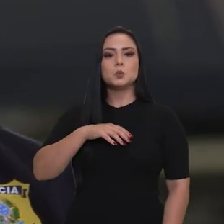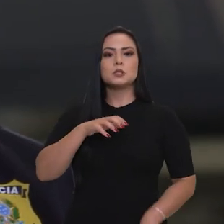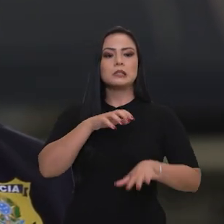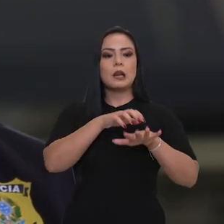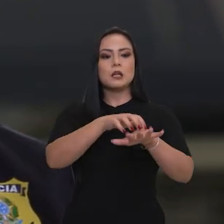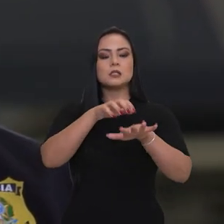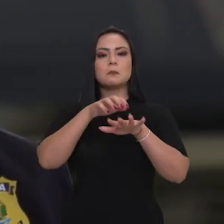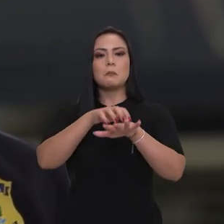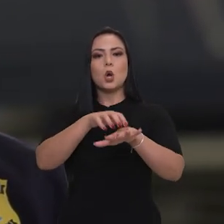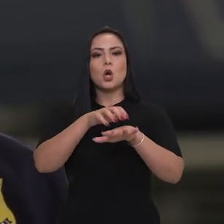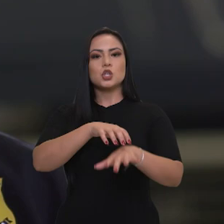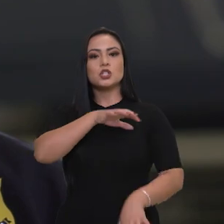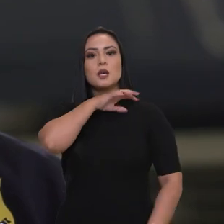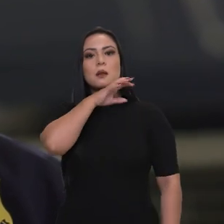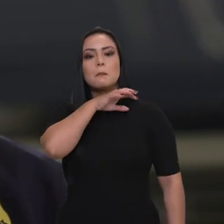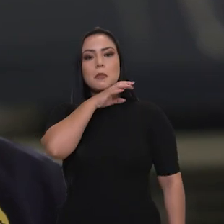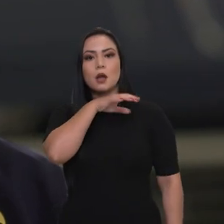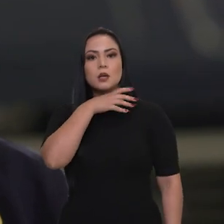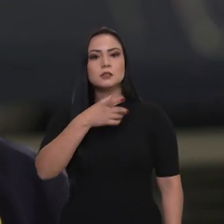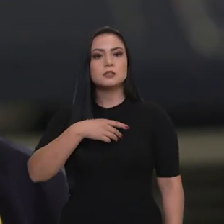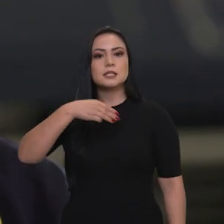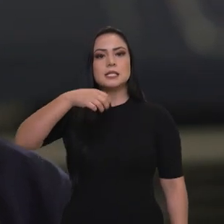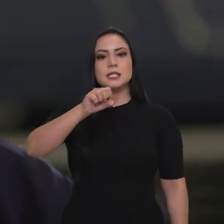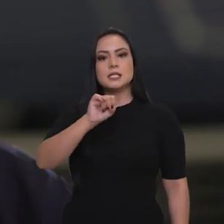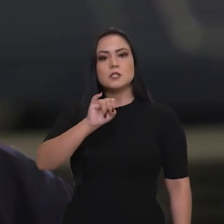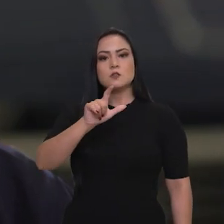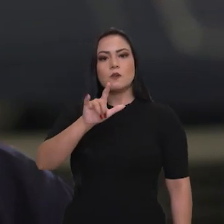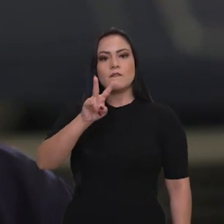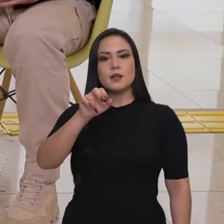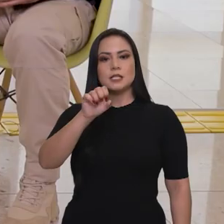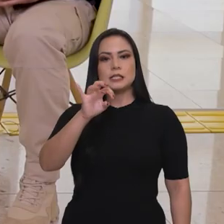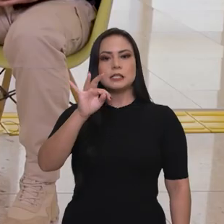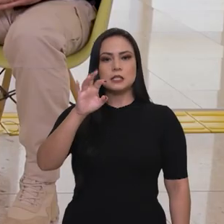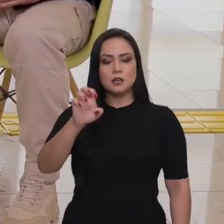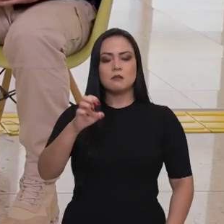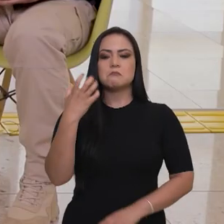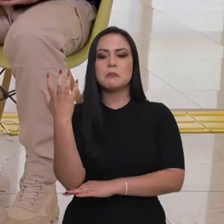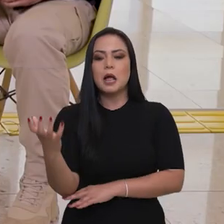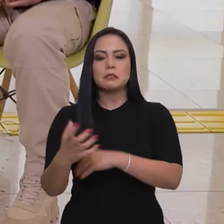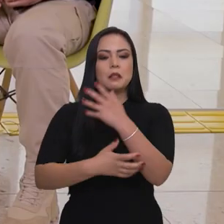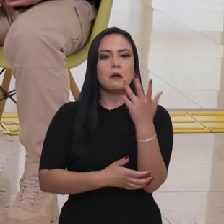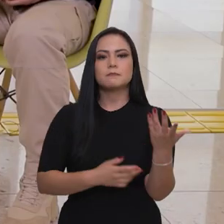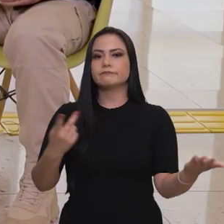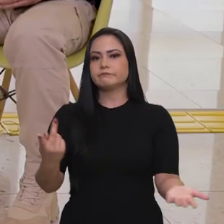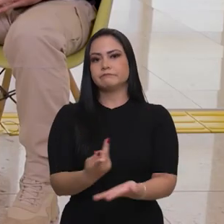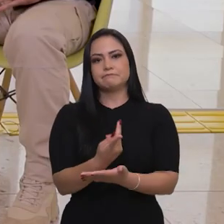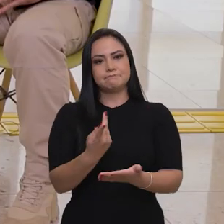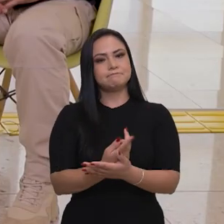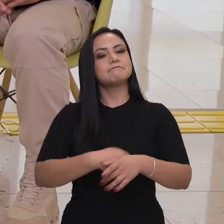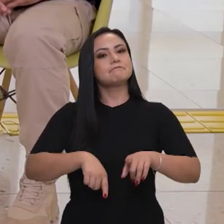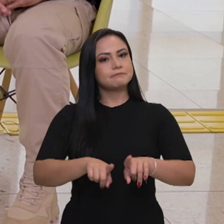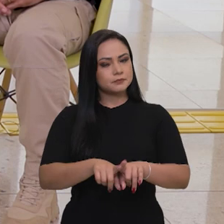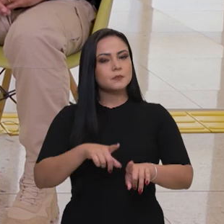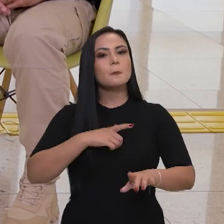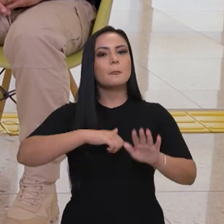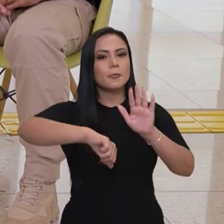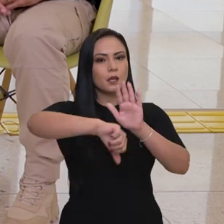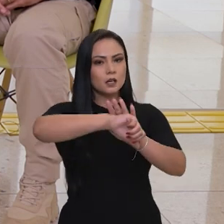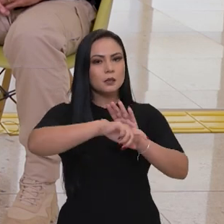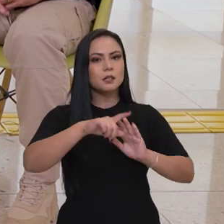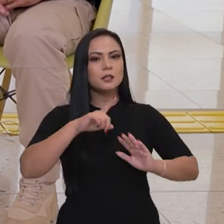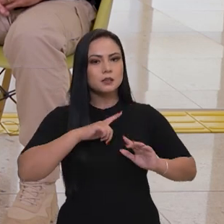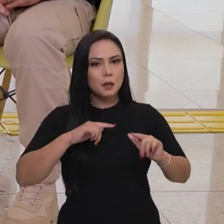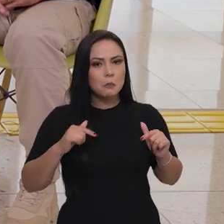o transporte de animais silvestres, de madeira ilegal. Então, esses crimes ambientais, a